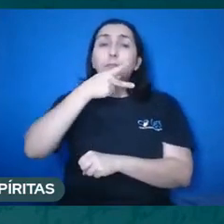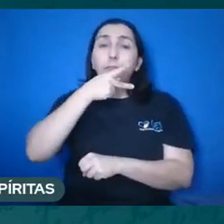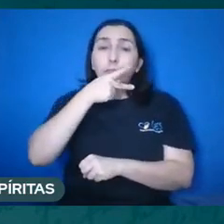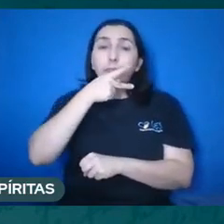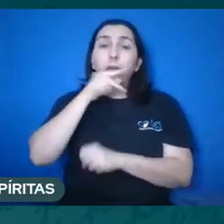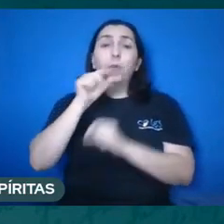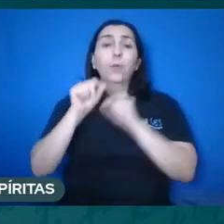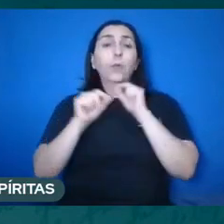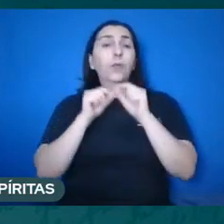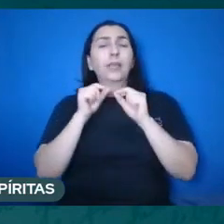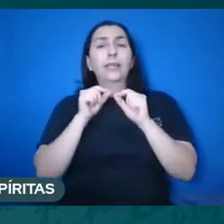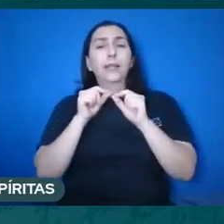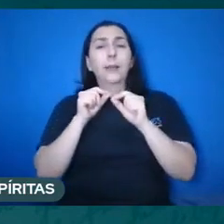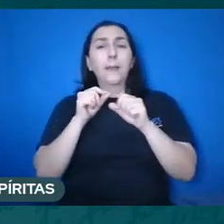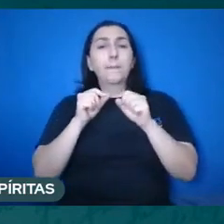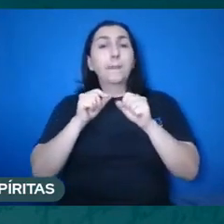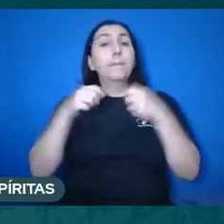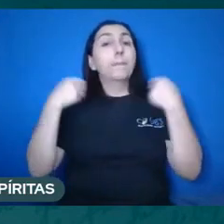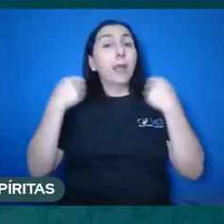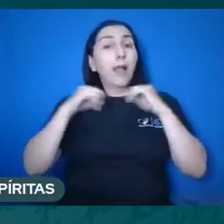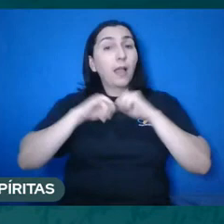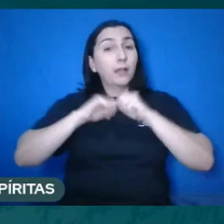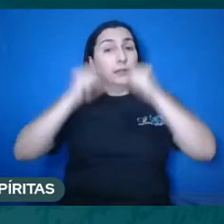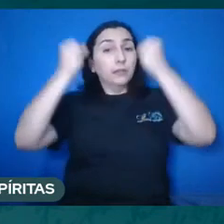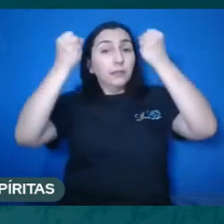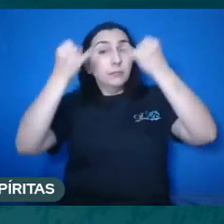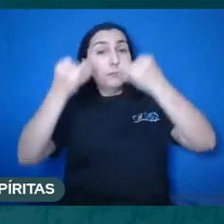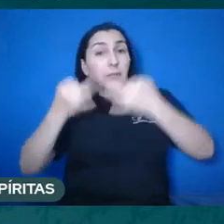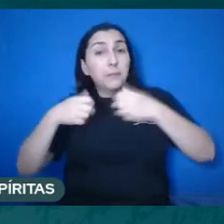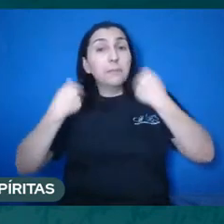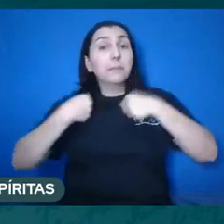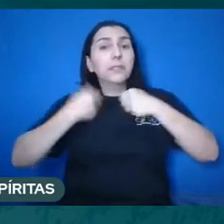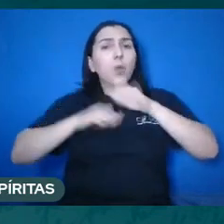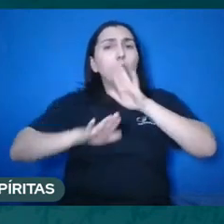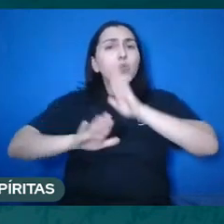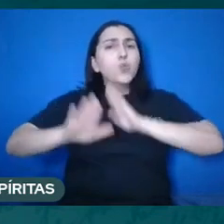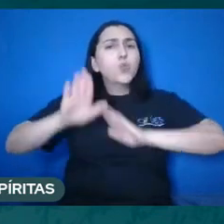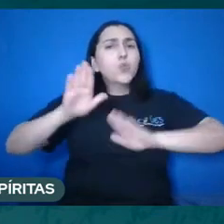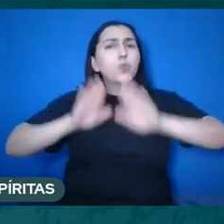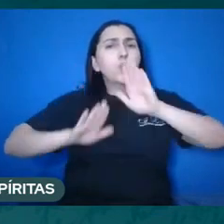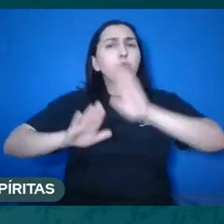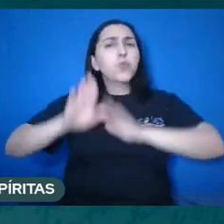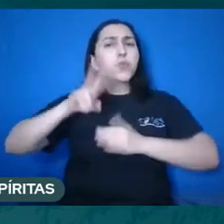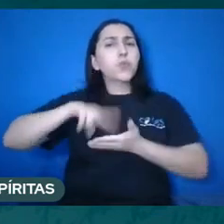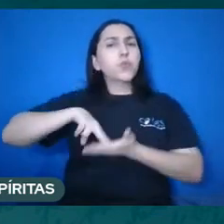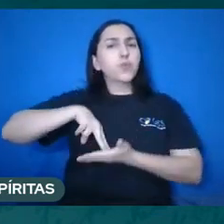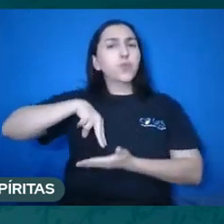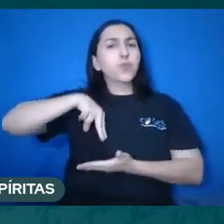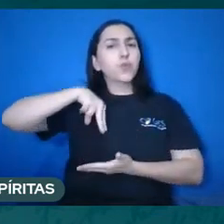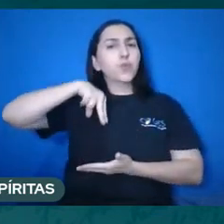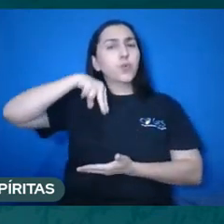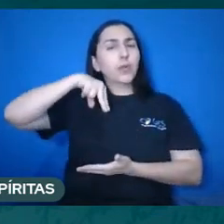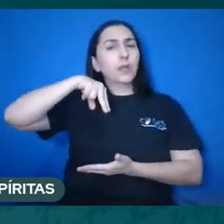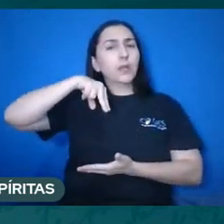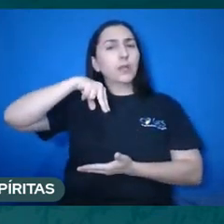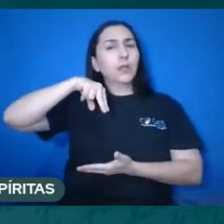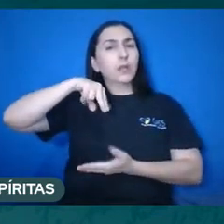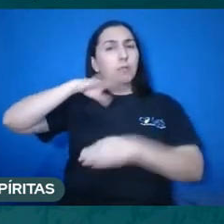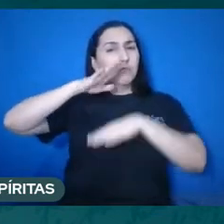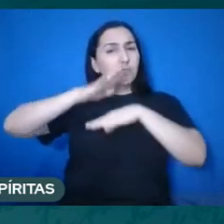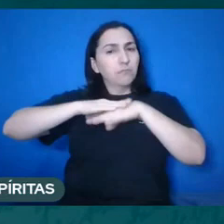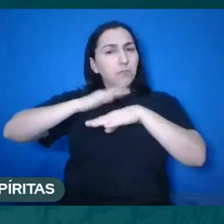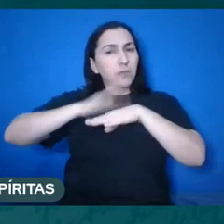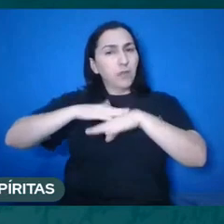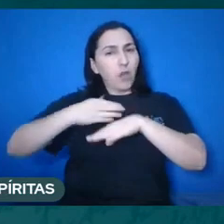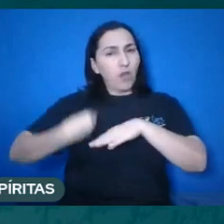tomar o maior cuidado com a alma, menos pelo que respeita a esta vida, que